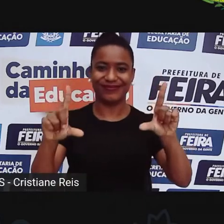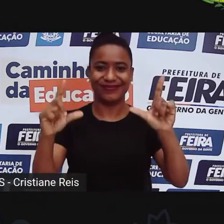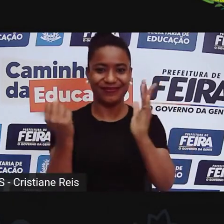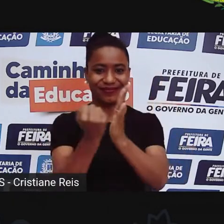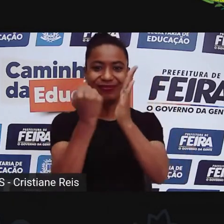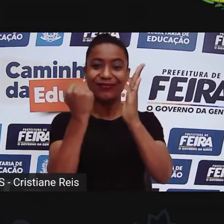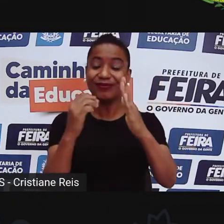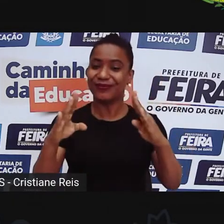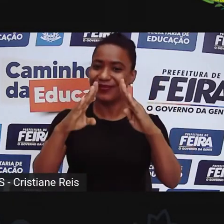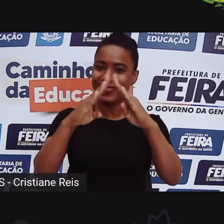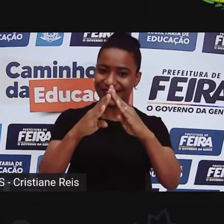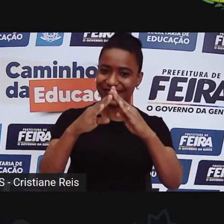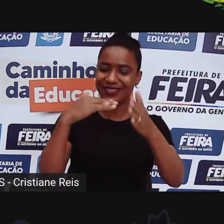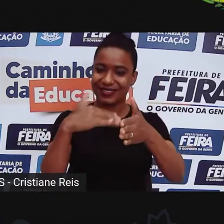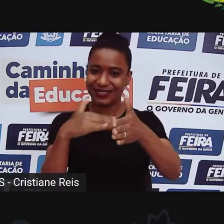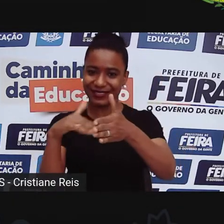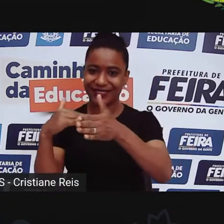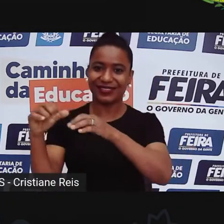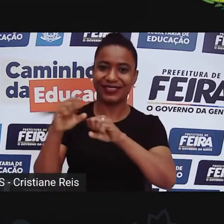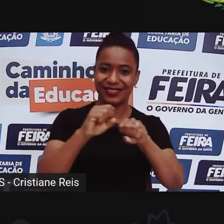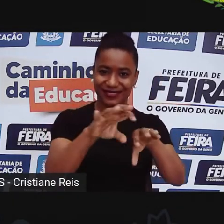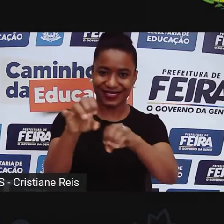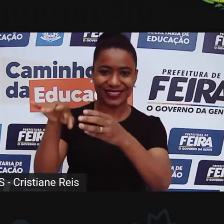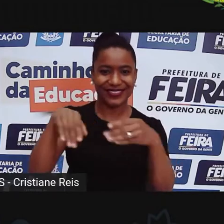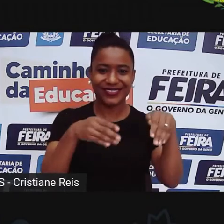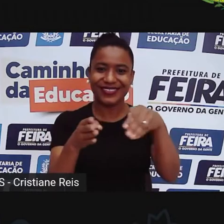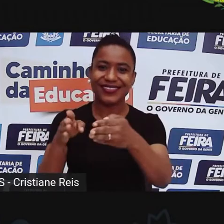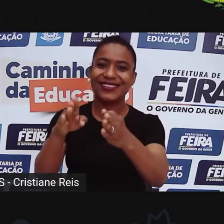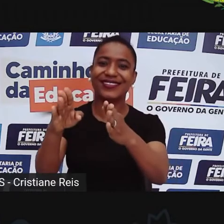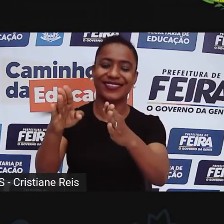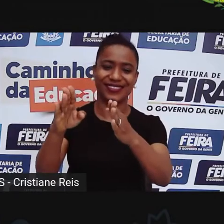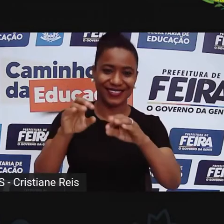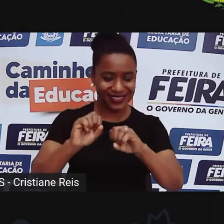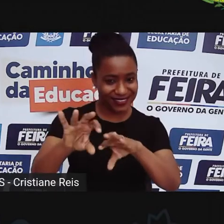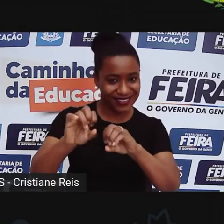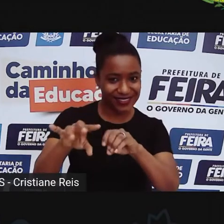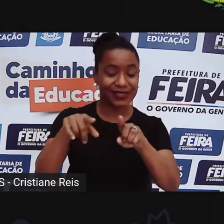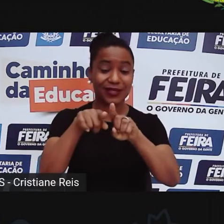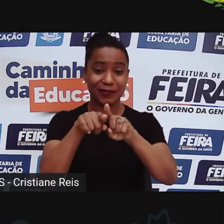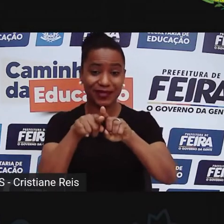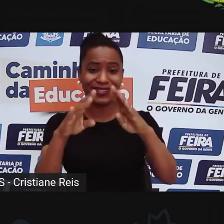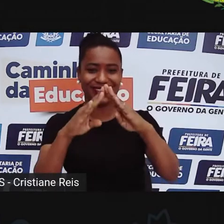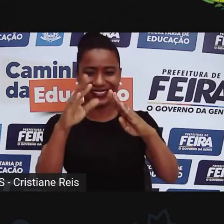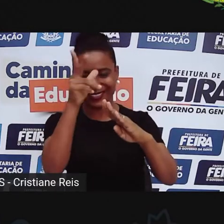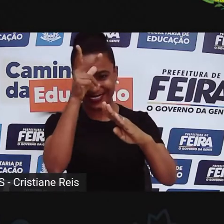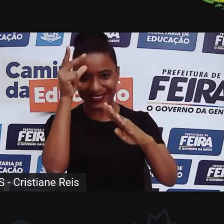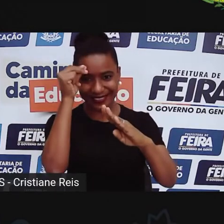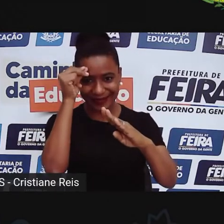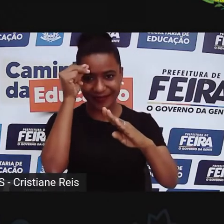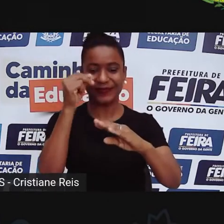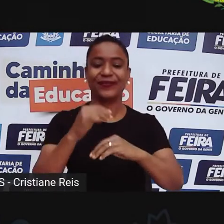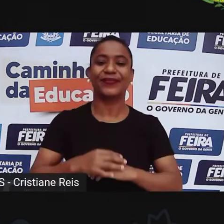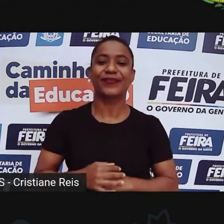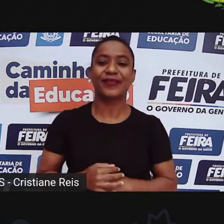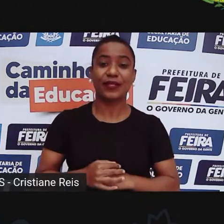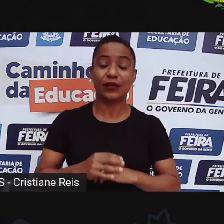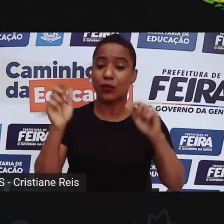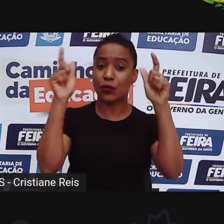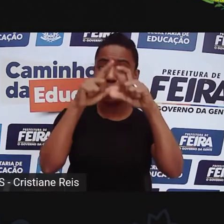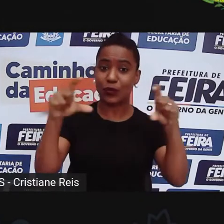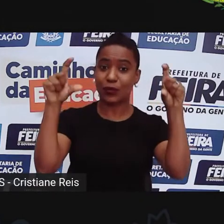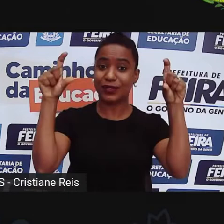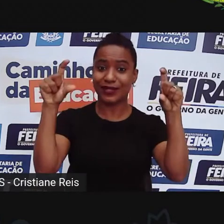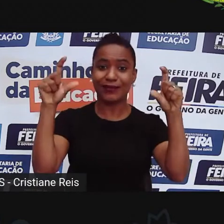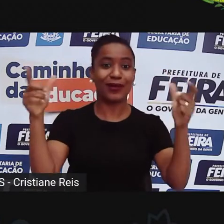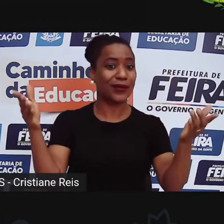logomarca da Secretaria do Caminho de Educação e da Prefeitura, certo? O tema de hoje da nossa